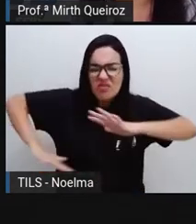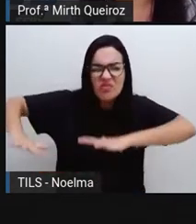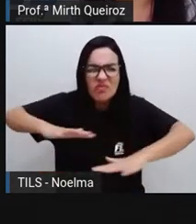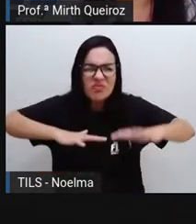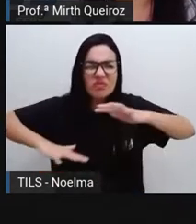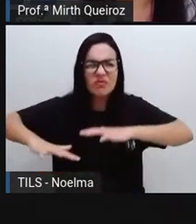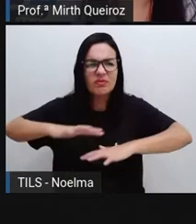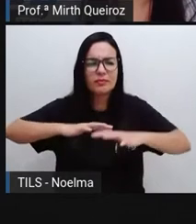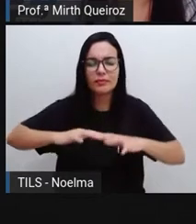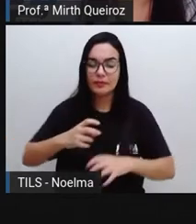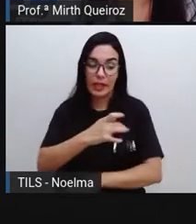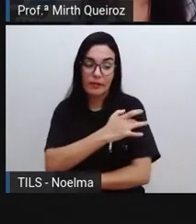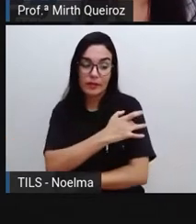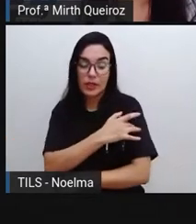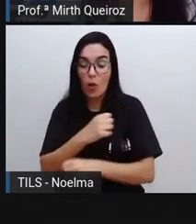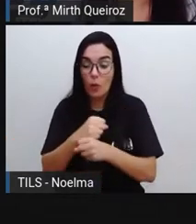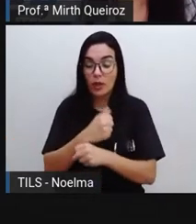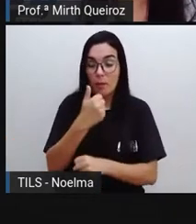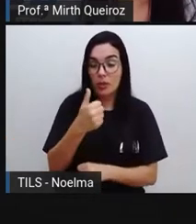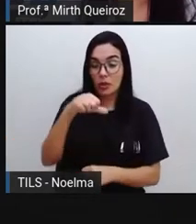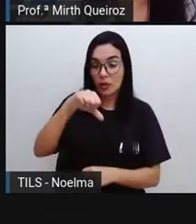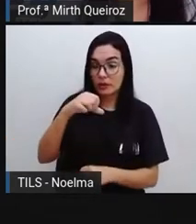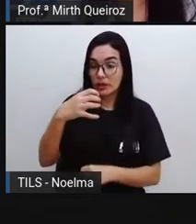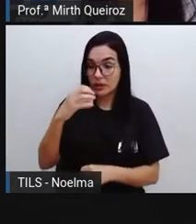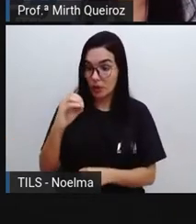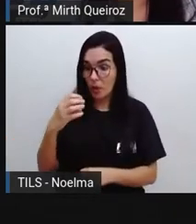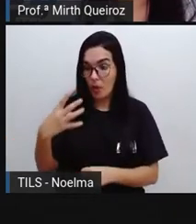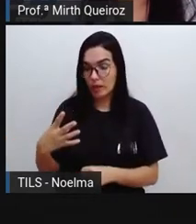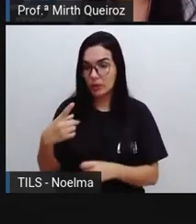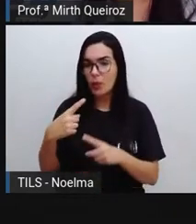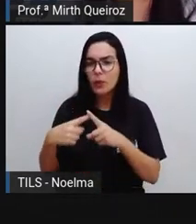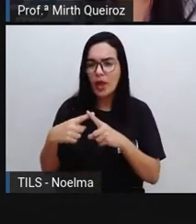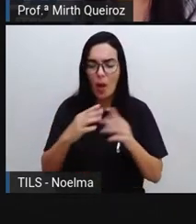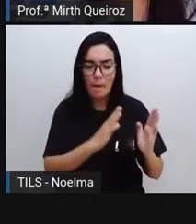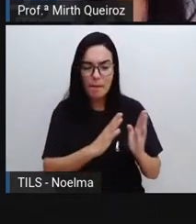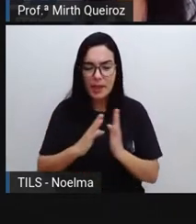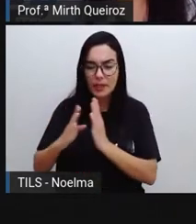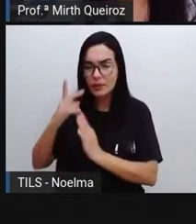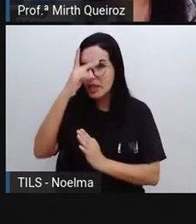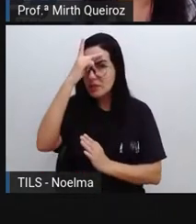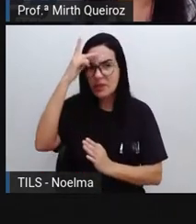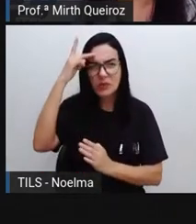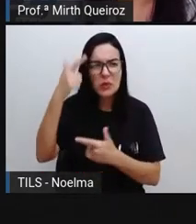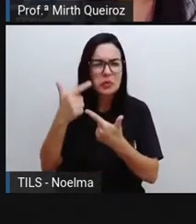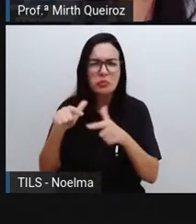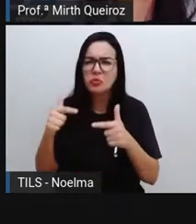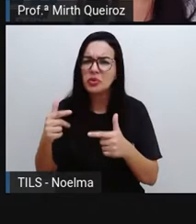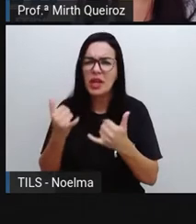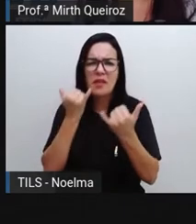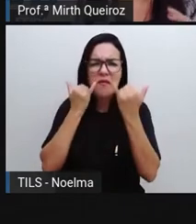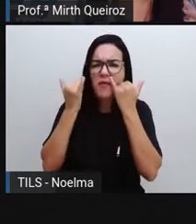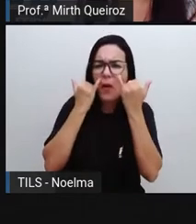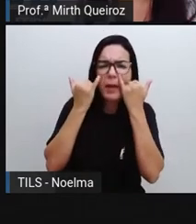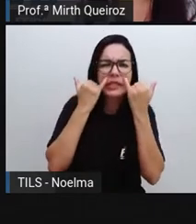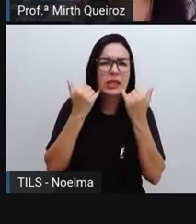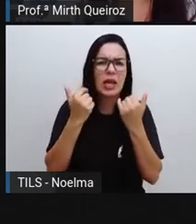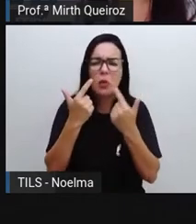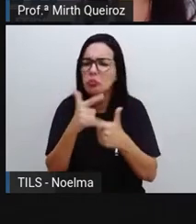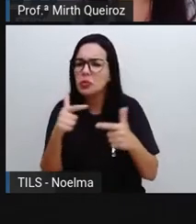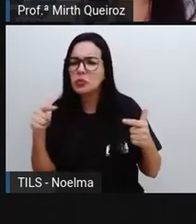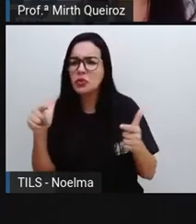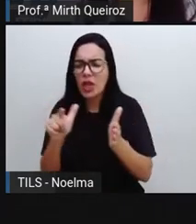lá em 1904, foi um período em que as pessoas não tinham acesso à informação, nós não tínhamos o jornal, a gente não tinha